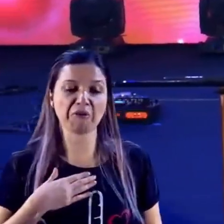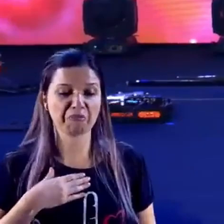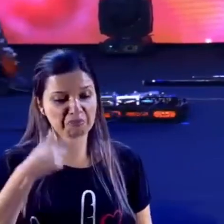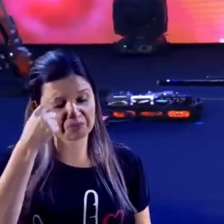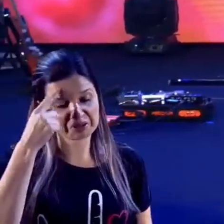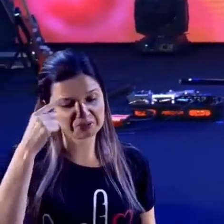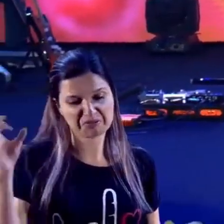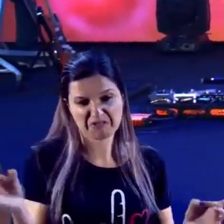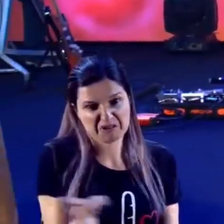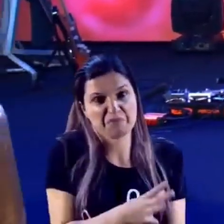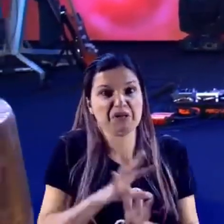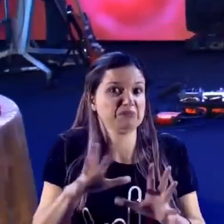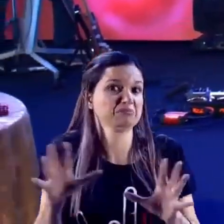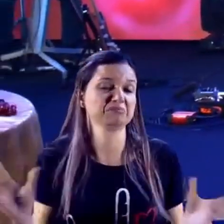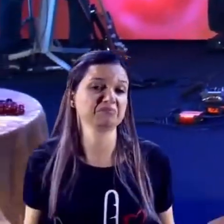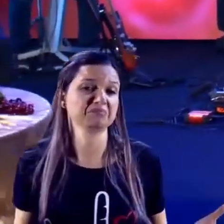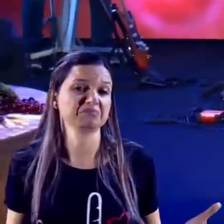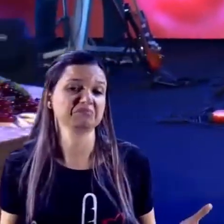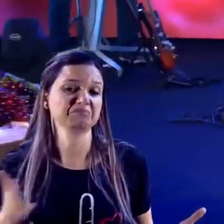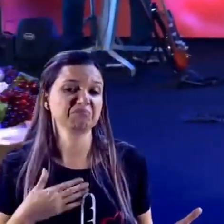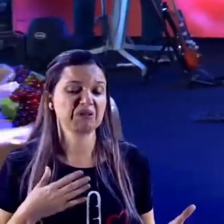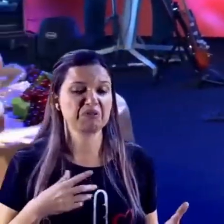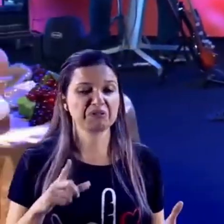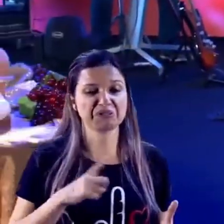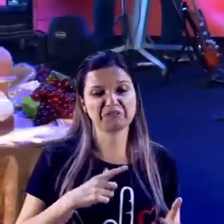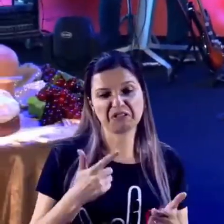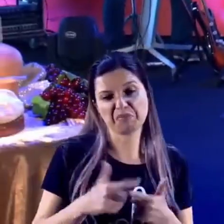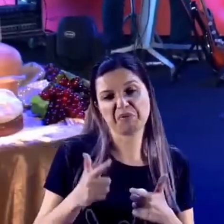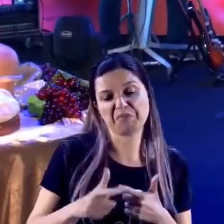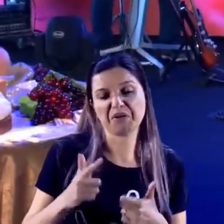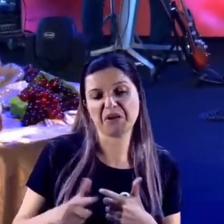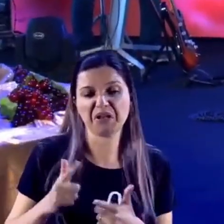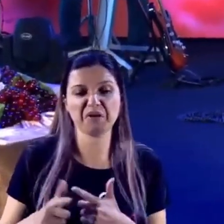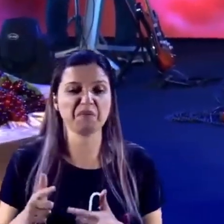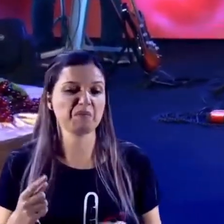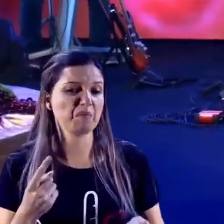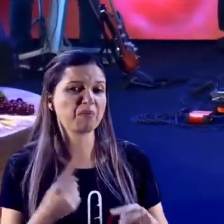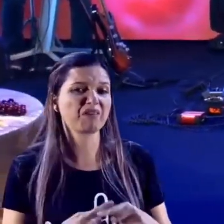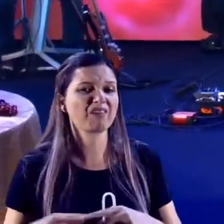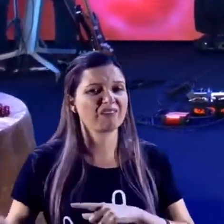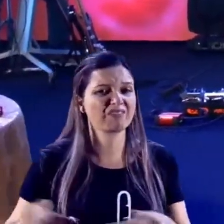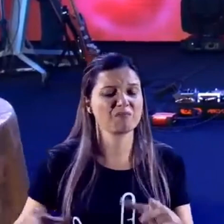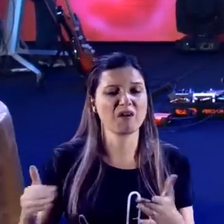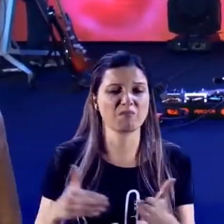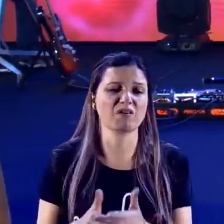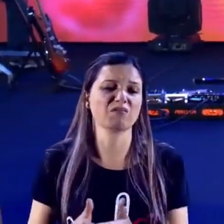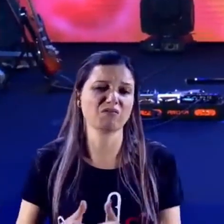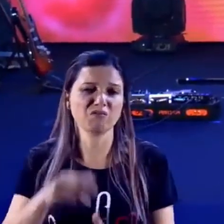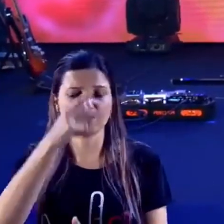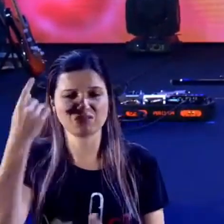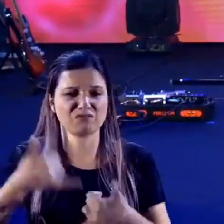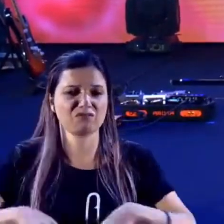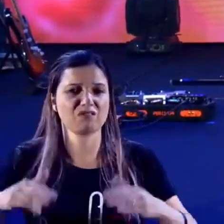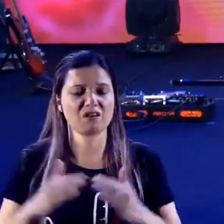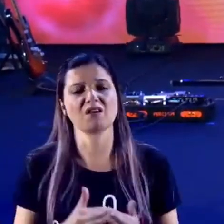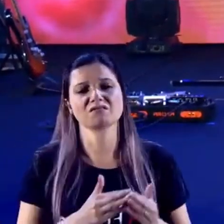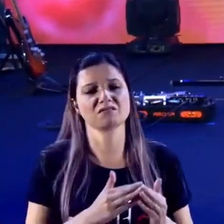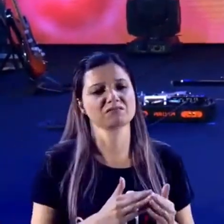acabar, você está achando que as consequências dessa quarentena, dessa paralisação vão ser,